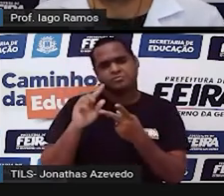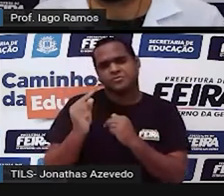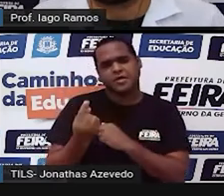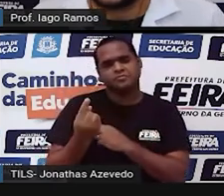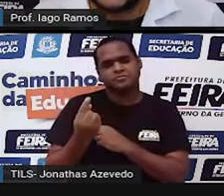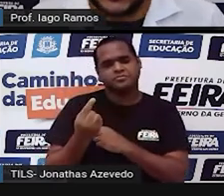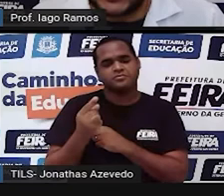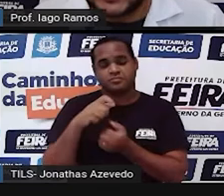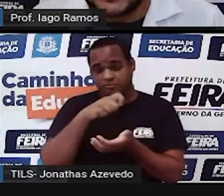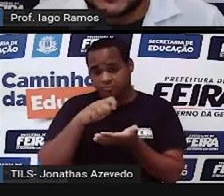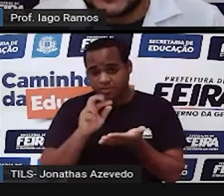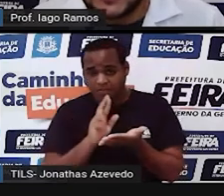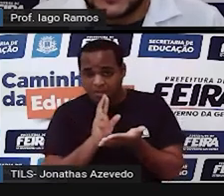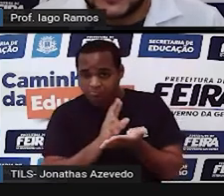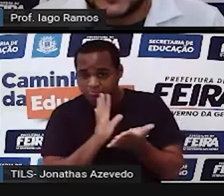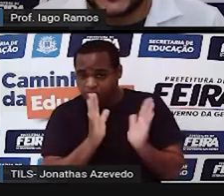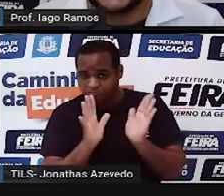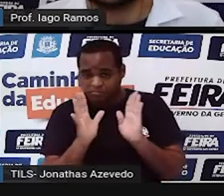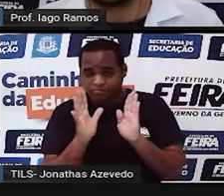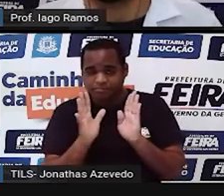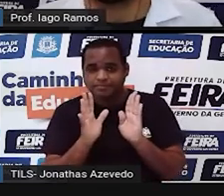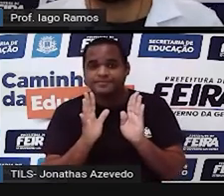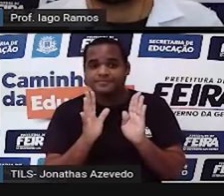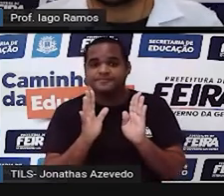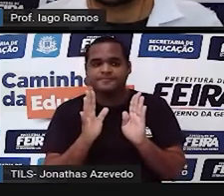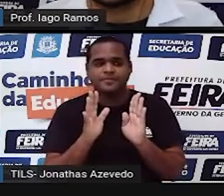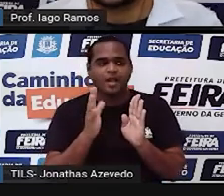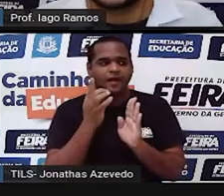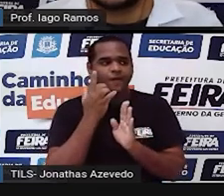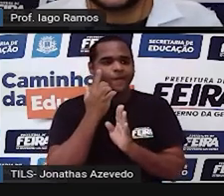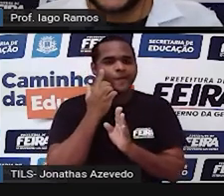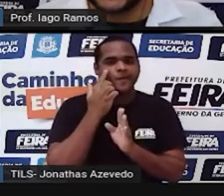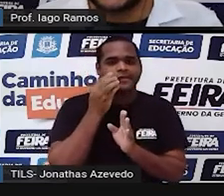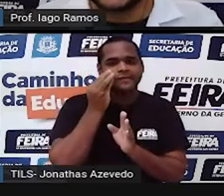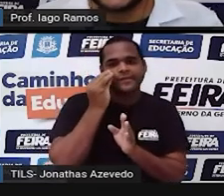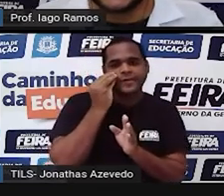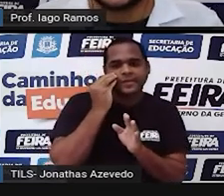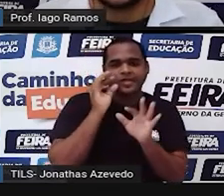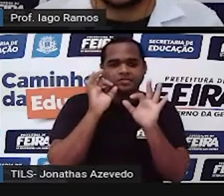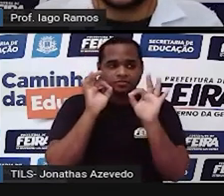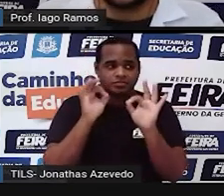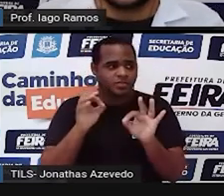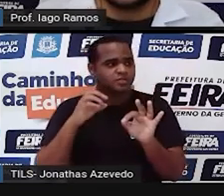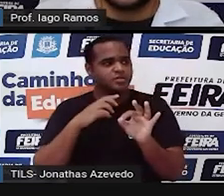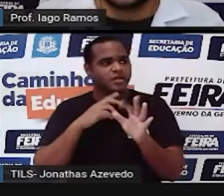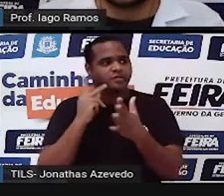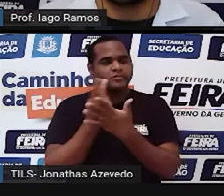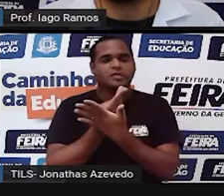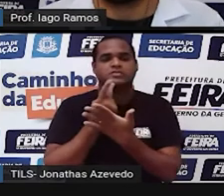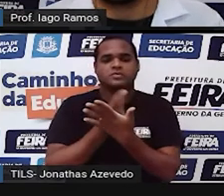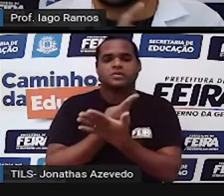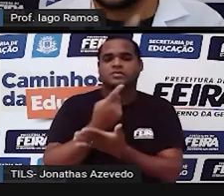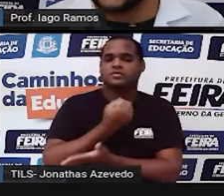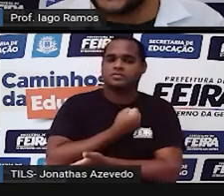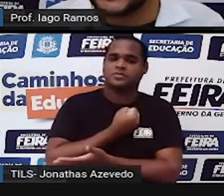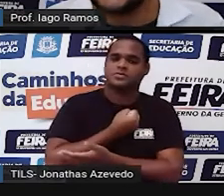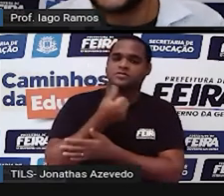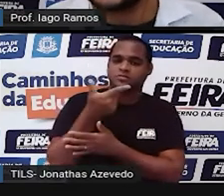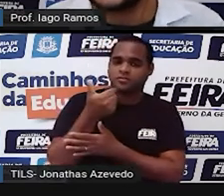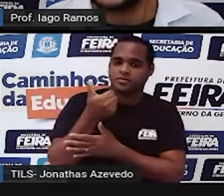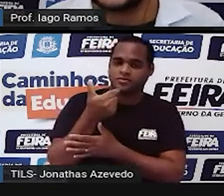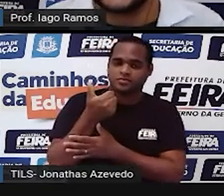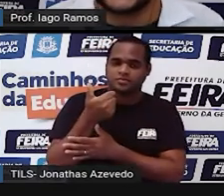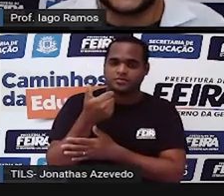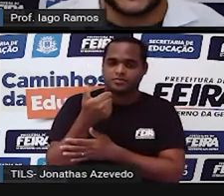Anotou a sua resposta? Então, vamos verificar se isso estava certo. O número 12, da forma como está